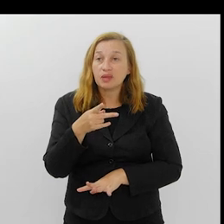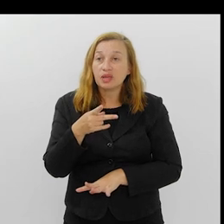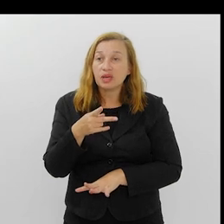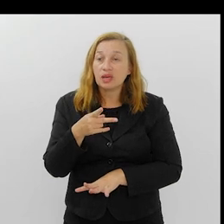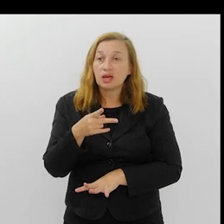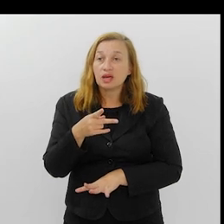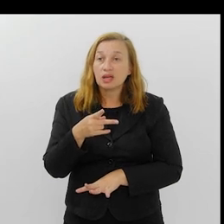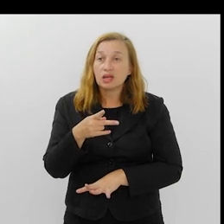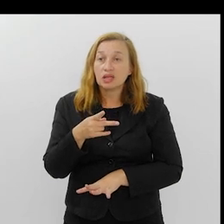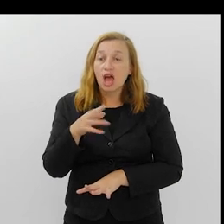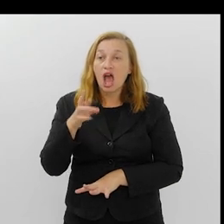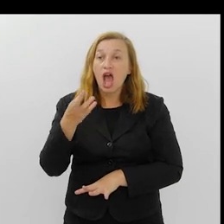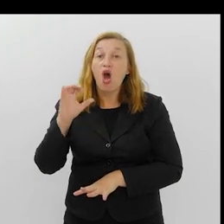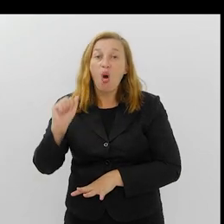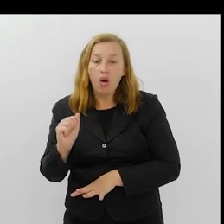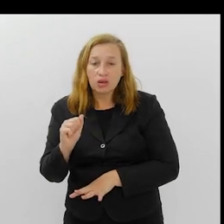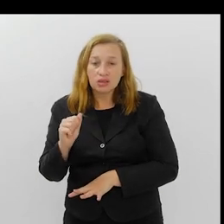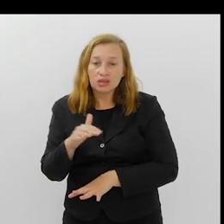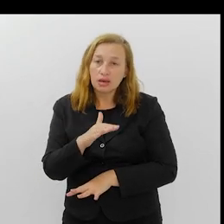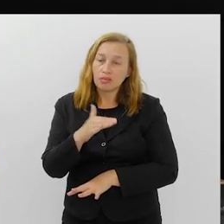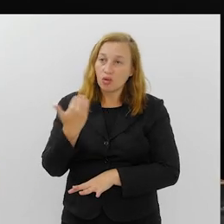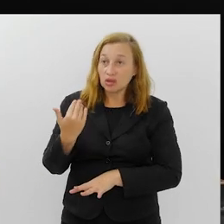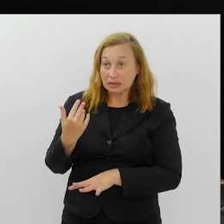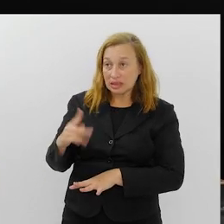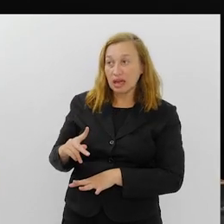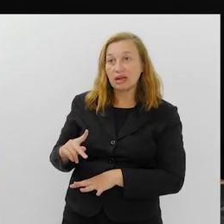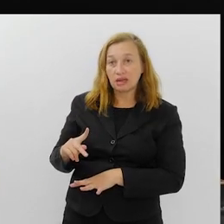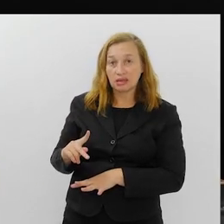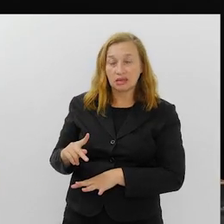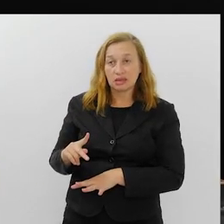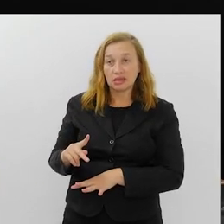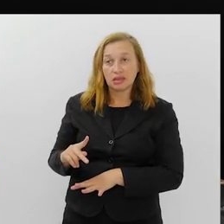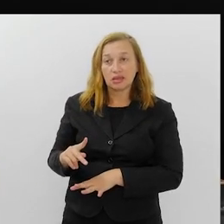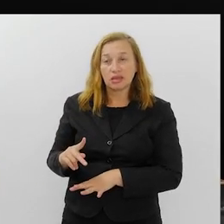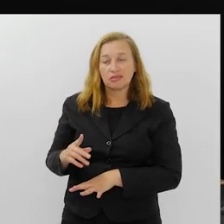que a partida da Rosa está servindo para isso.